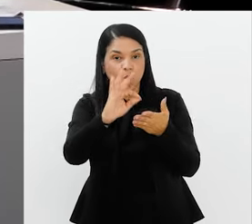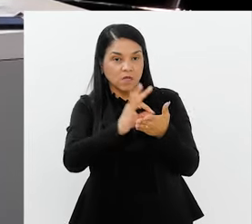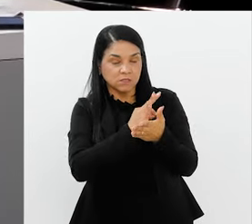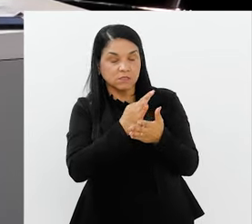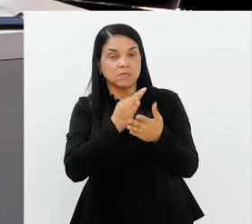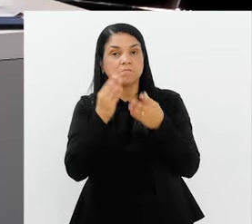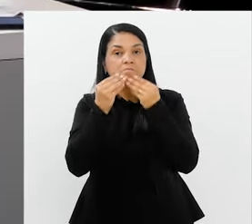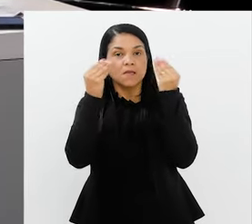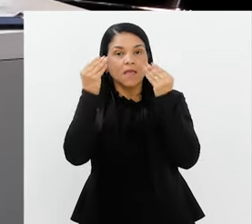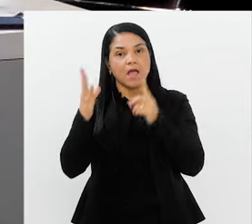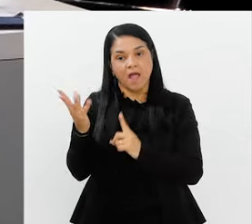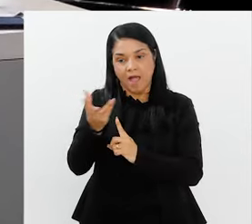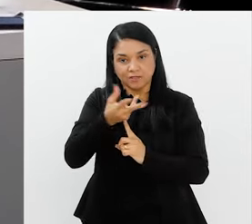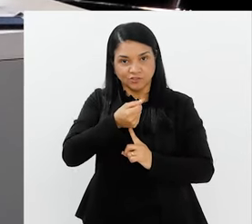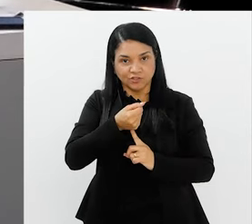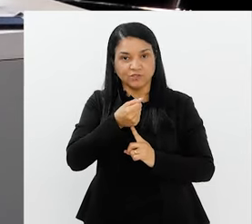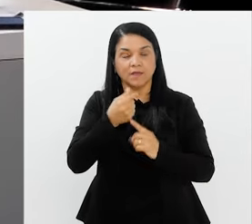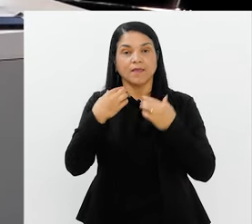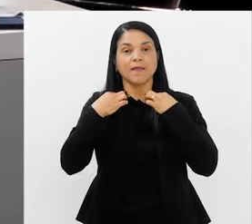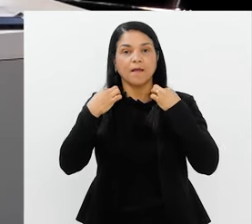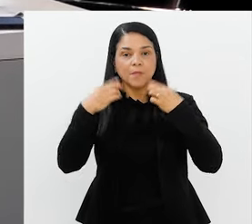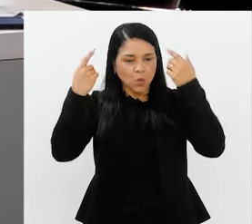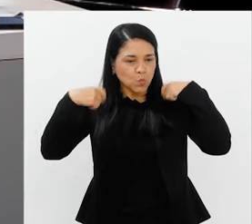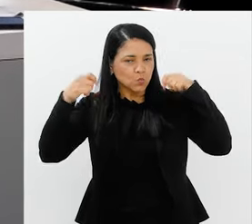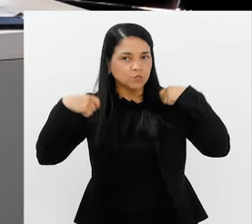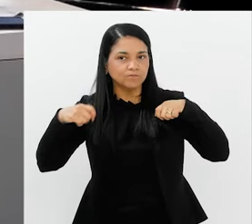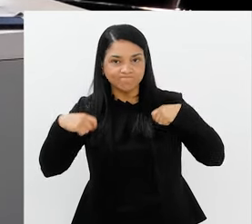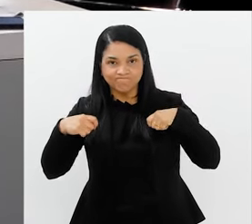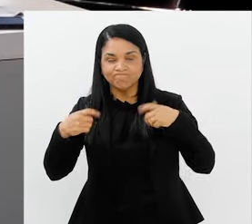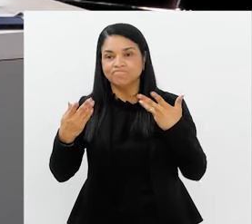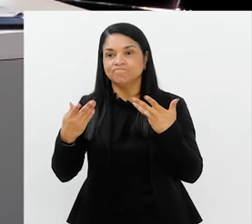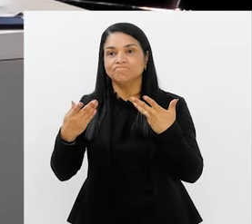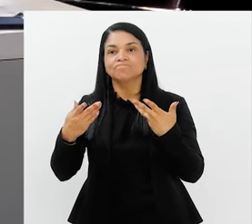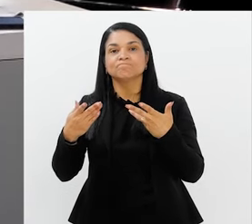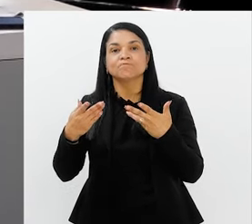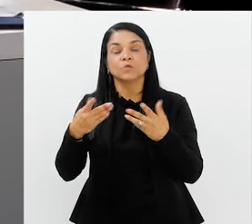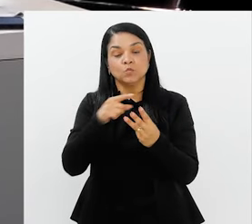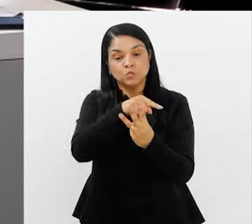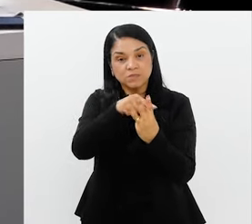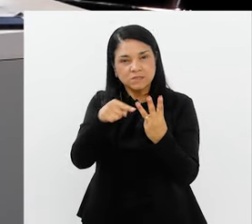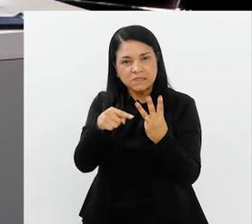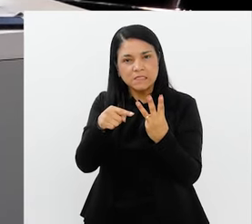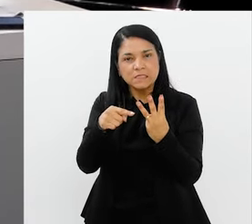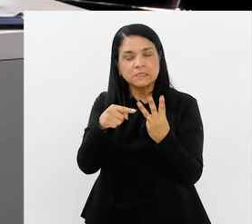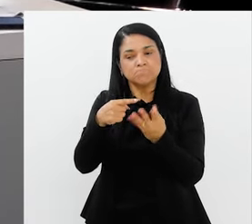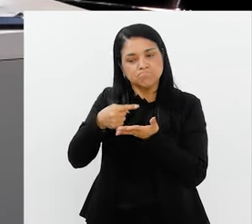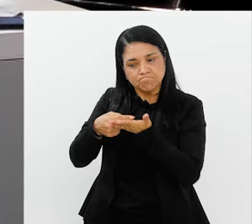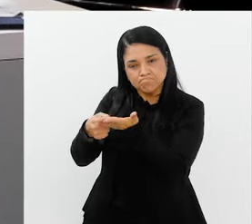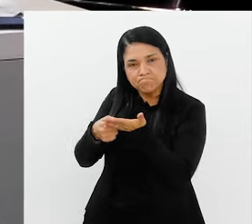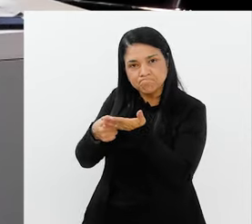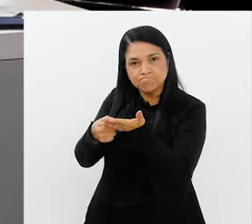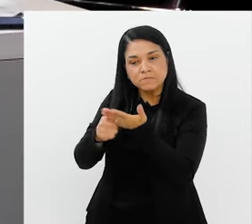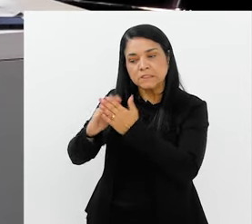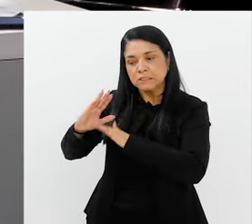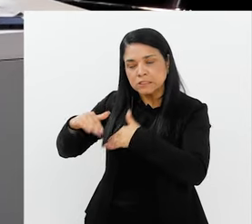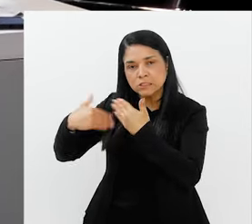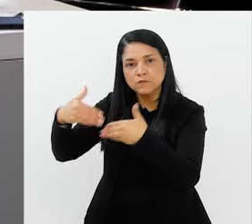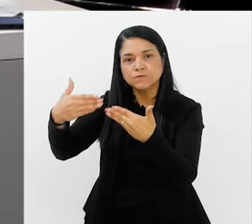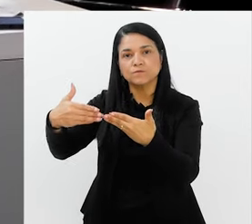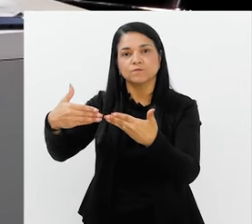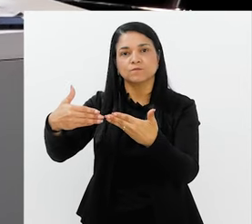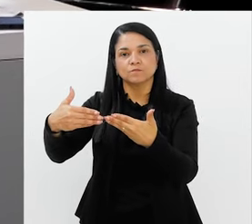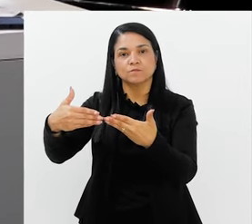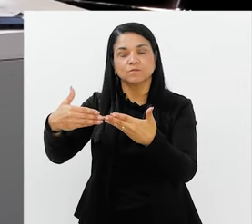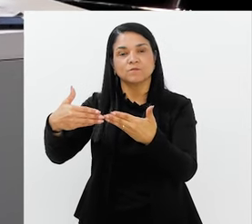assinei maquiagens artísticas e cabelos. E os três em comum, quando nós fomos